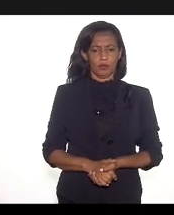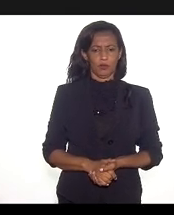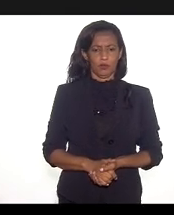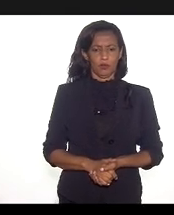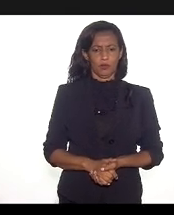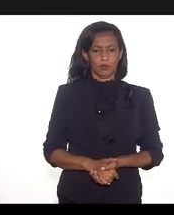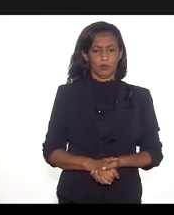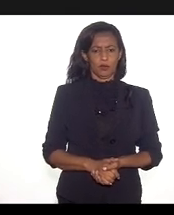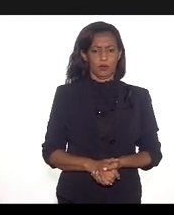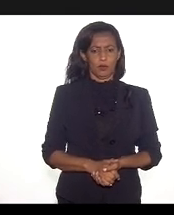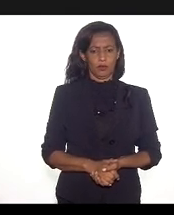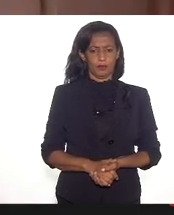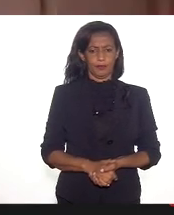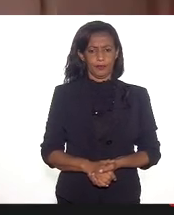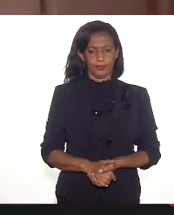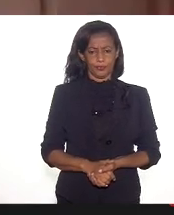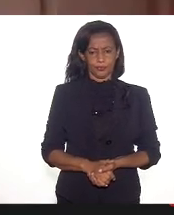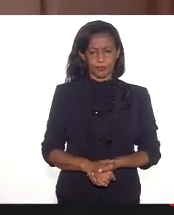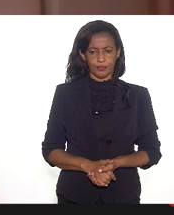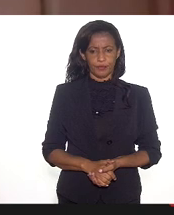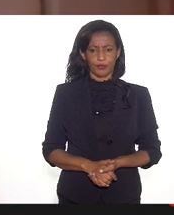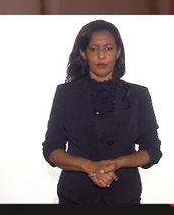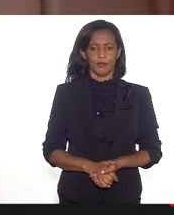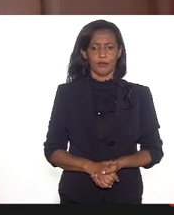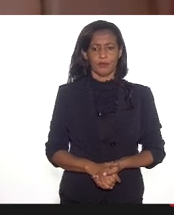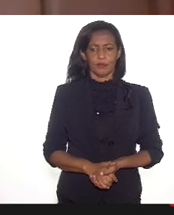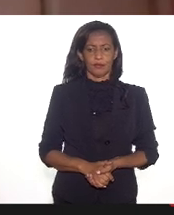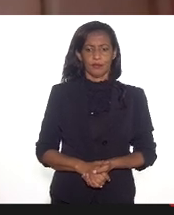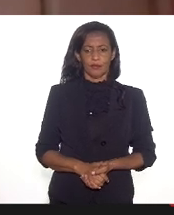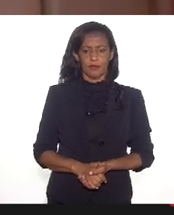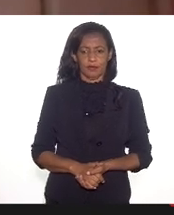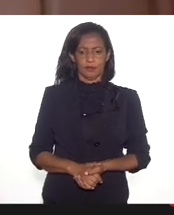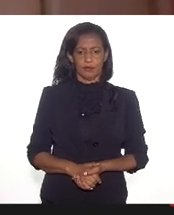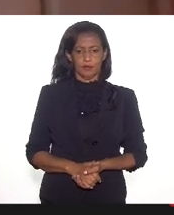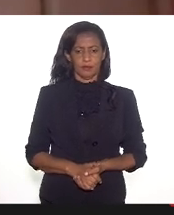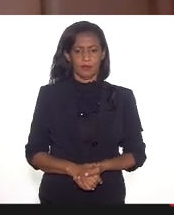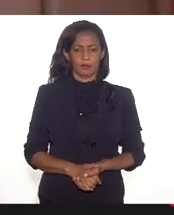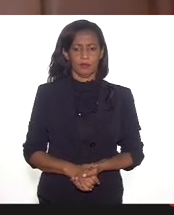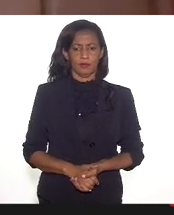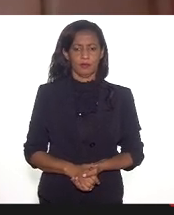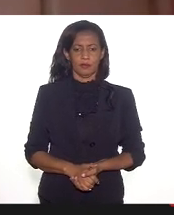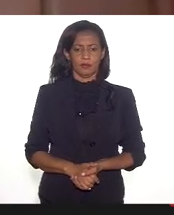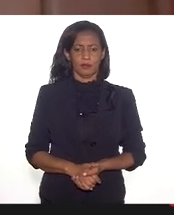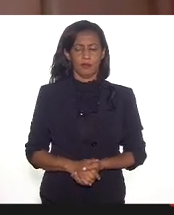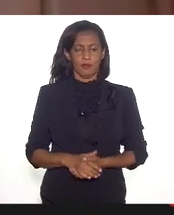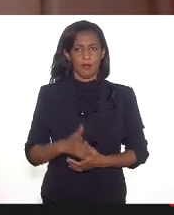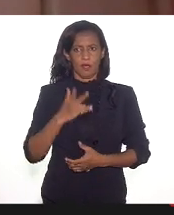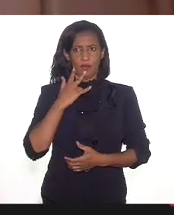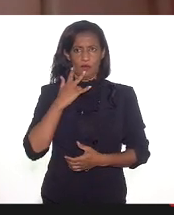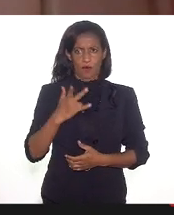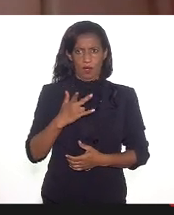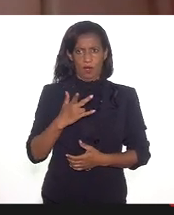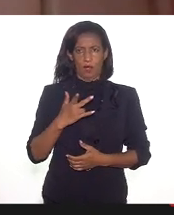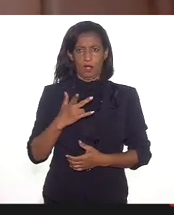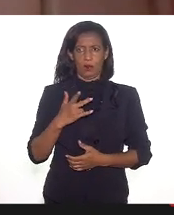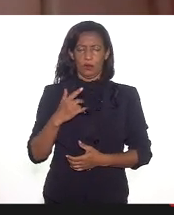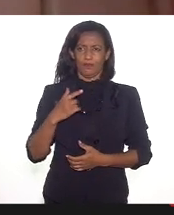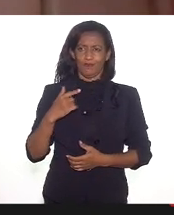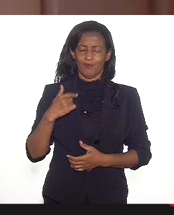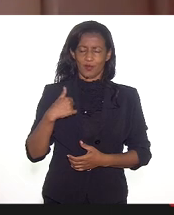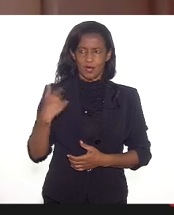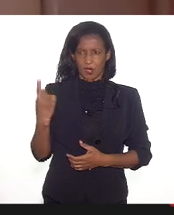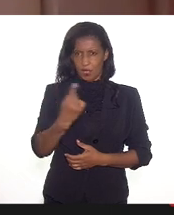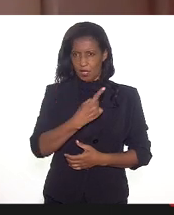Eu sugiro aqui que a gente possa fazer uma segunda rodada dessa